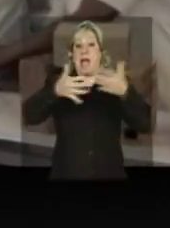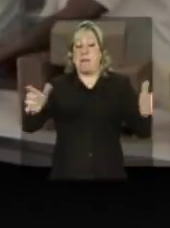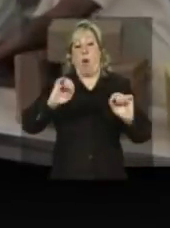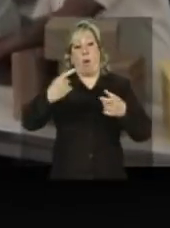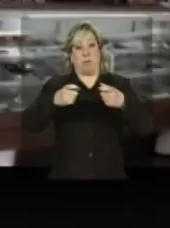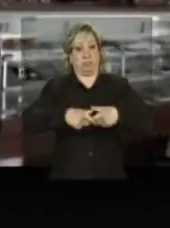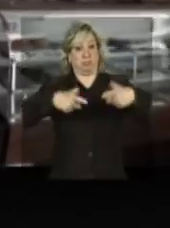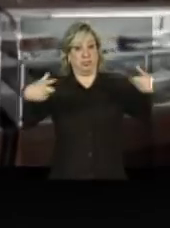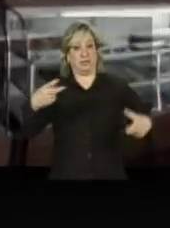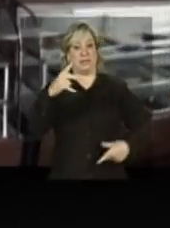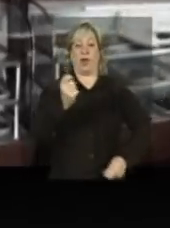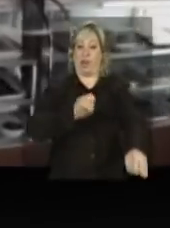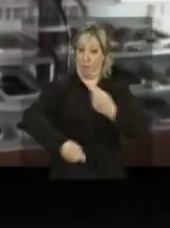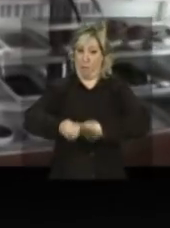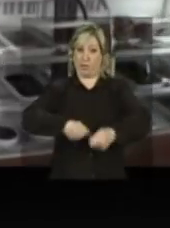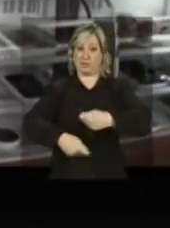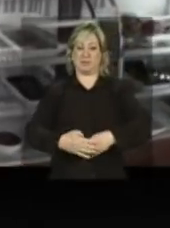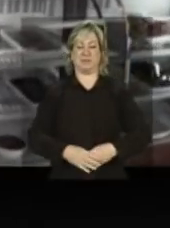negócio.